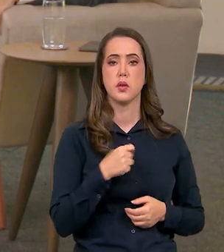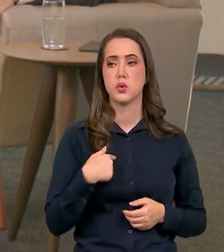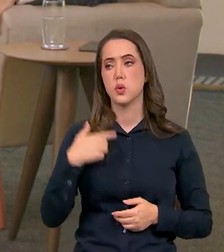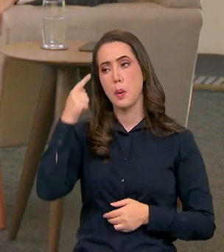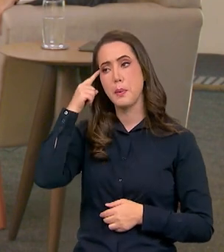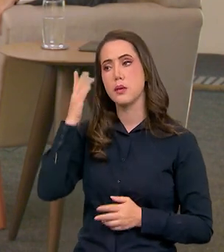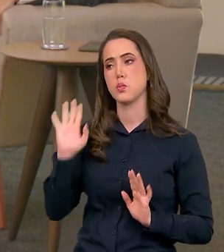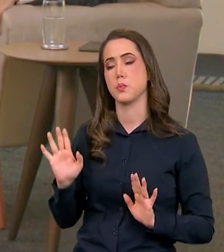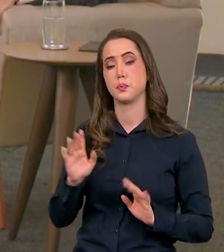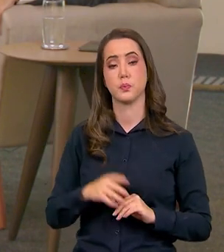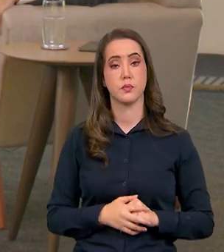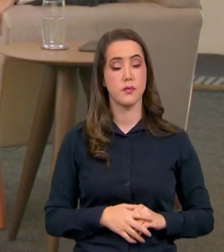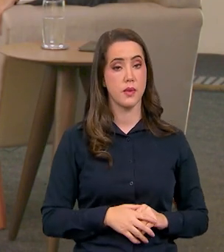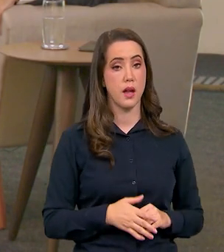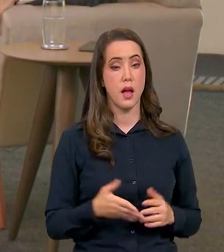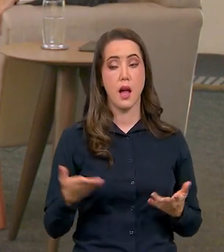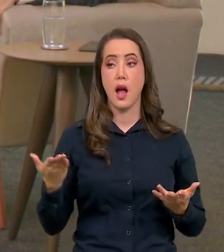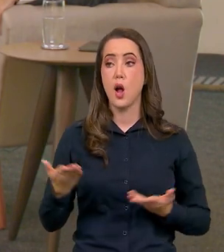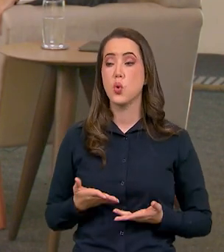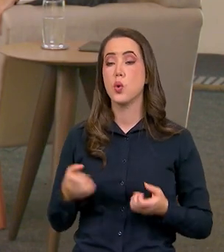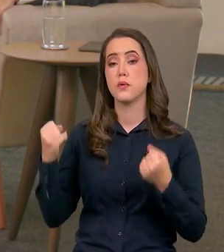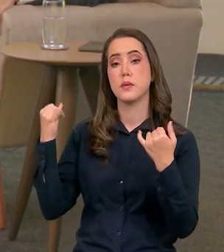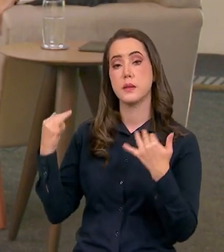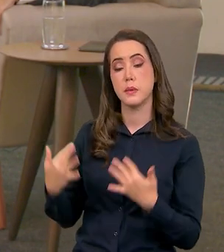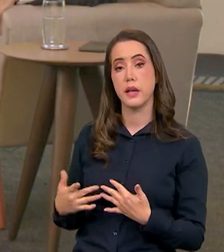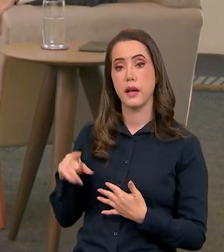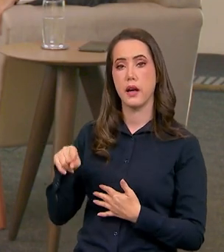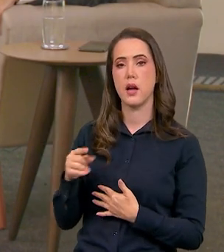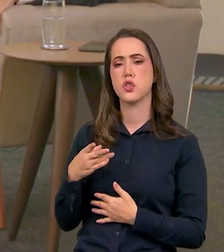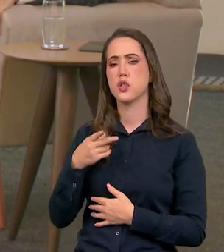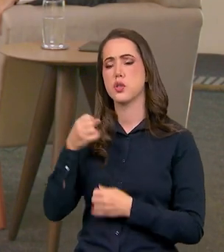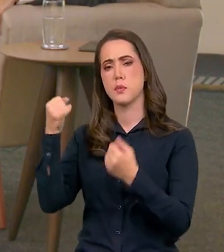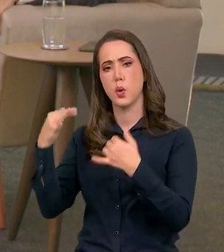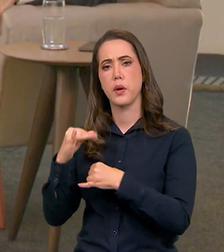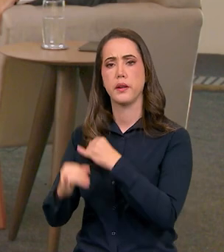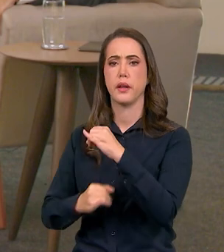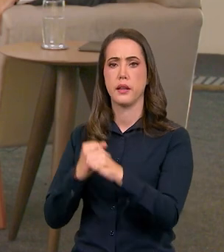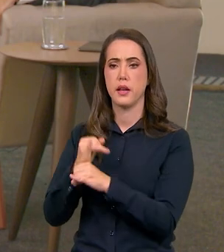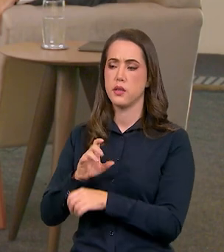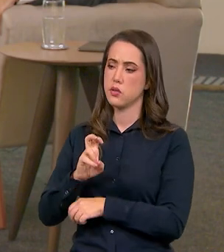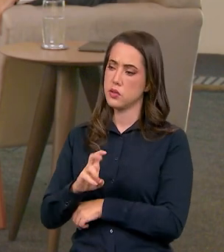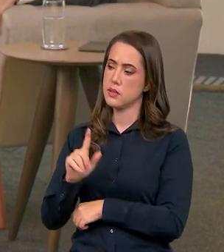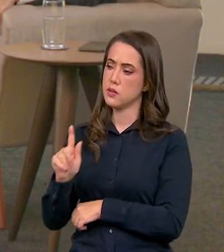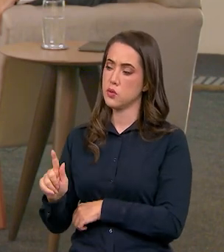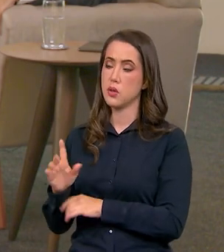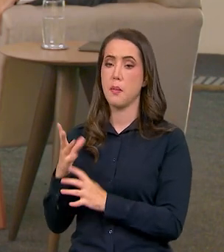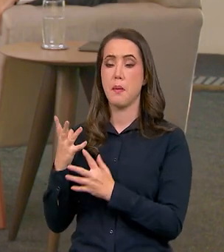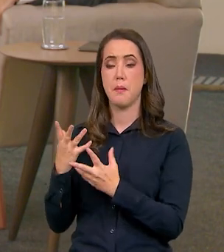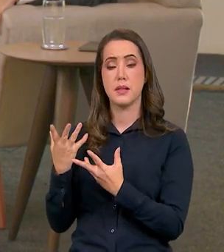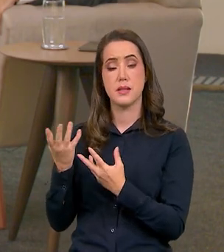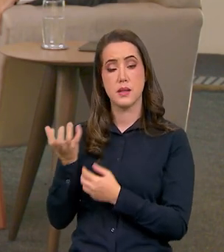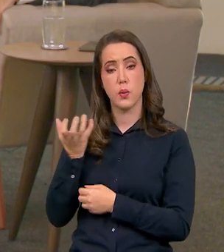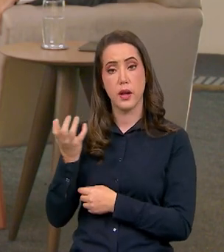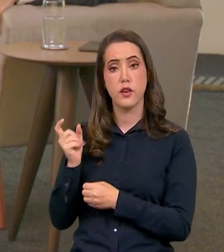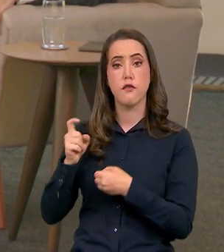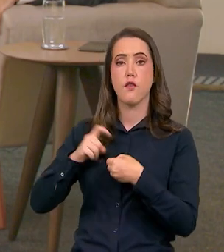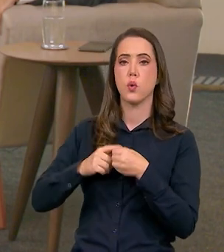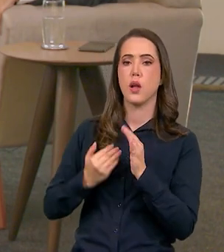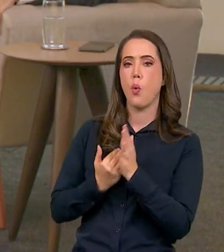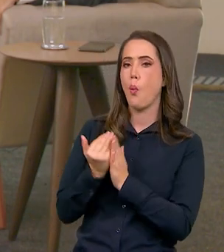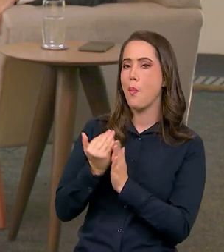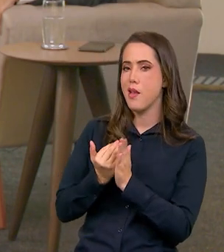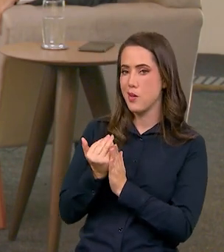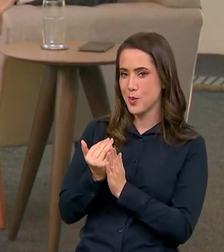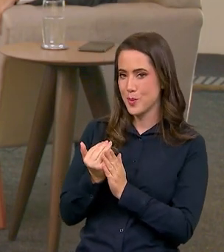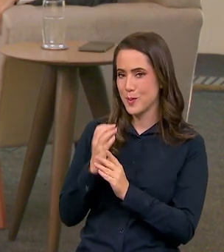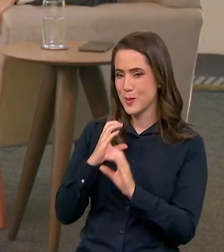eu penso nisso bem eu vou falar agora a gente falou muito de internet de 5G mas eu quero voltar lá para os primórdios do rádio a gente